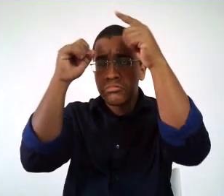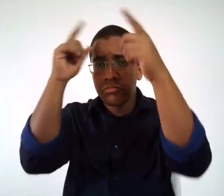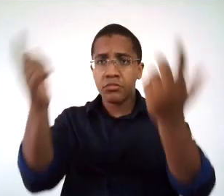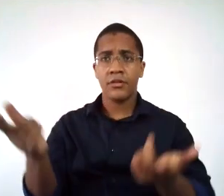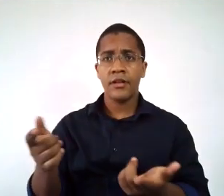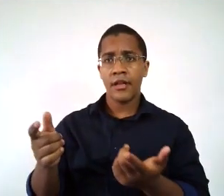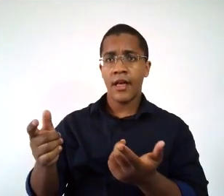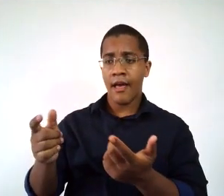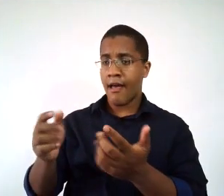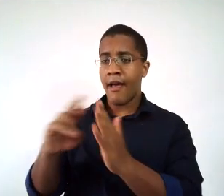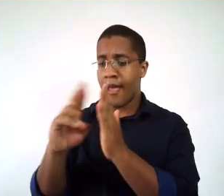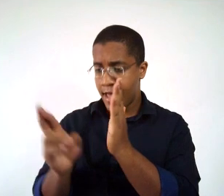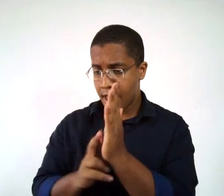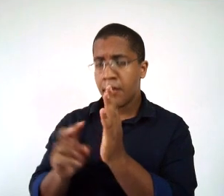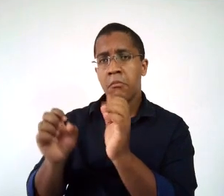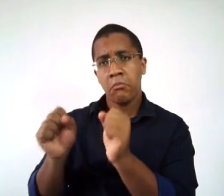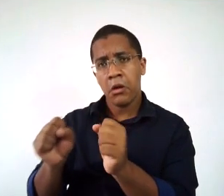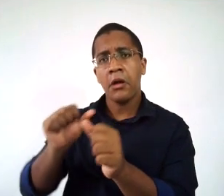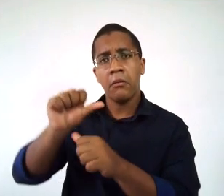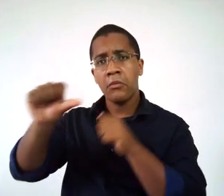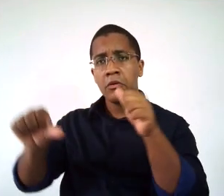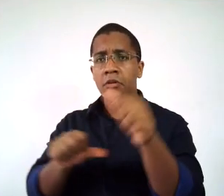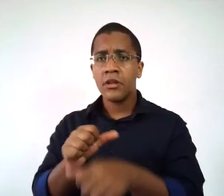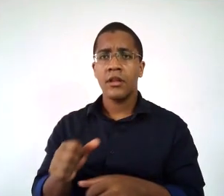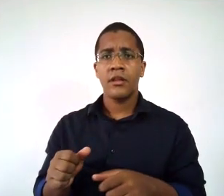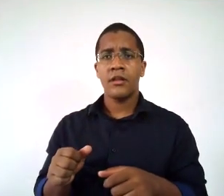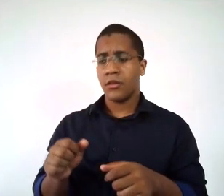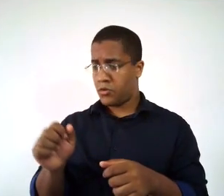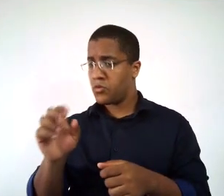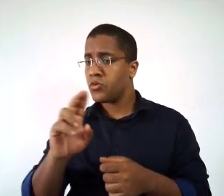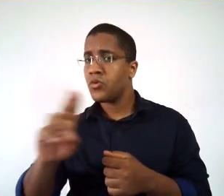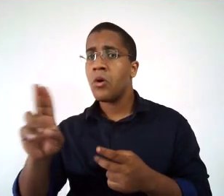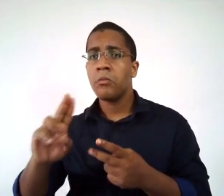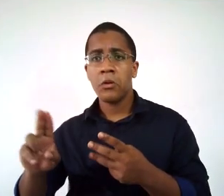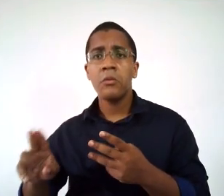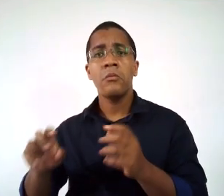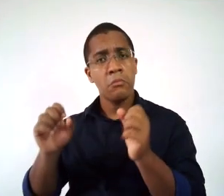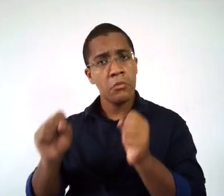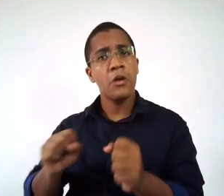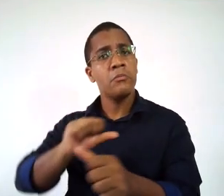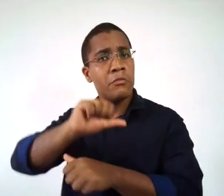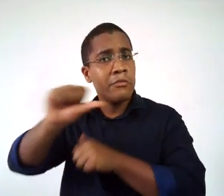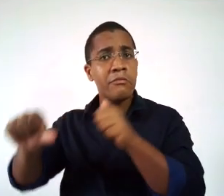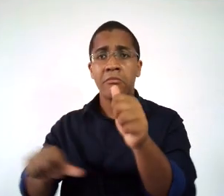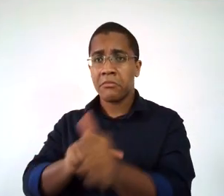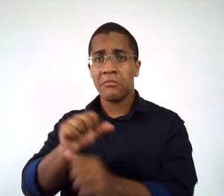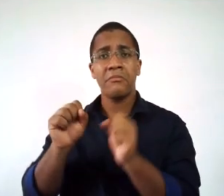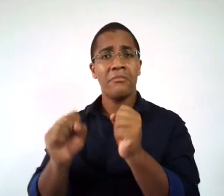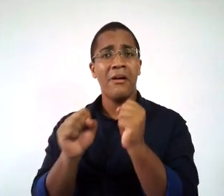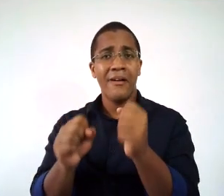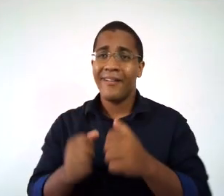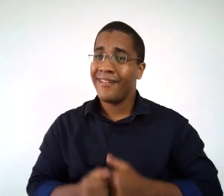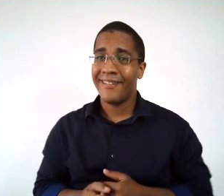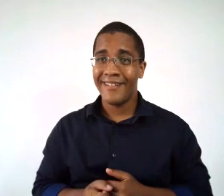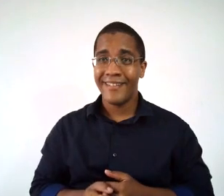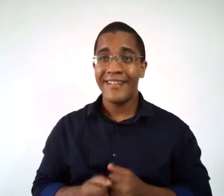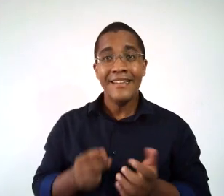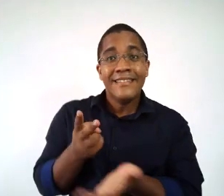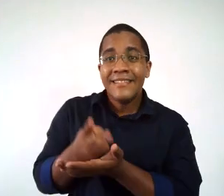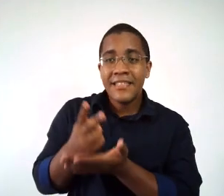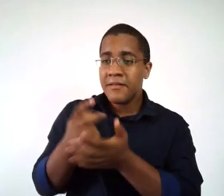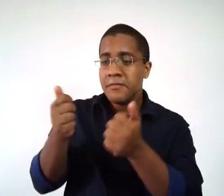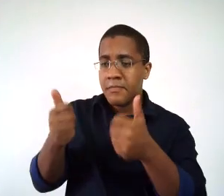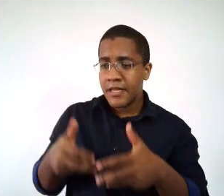flexibilidade das regras, flexibilidade dos nomes e pelo caráter lúdico. Então, a gente sempre está